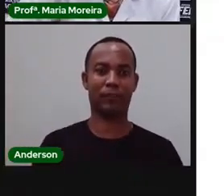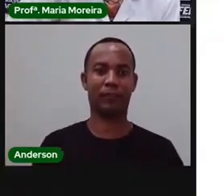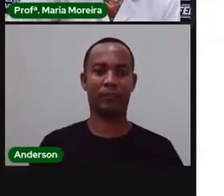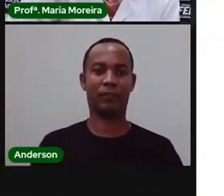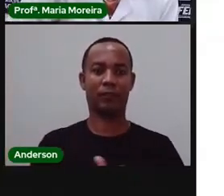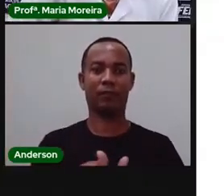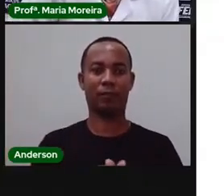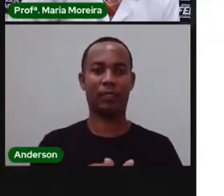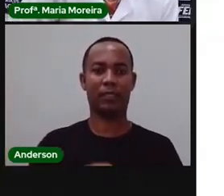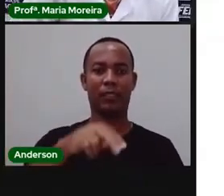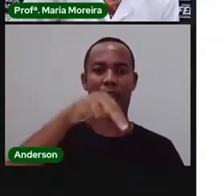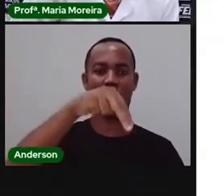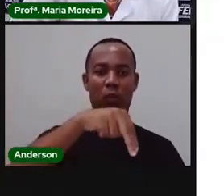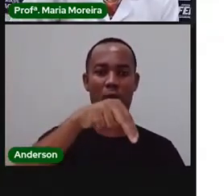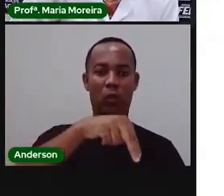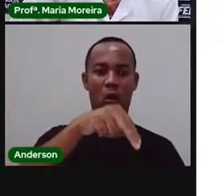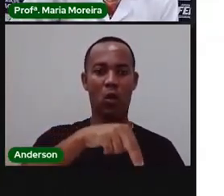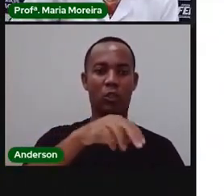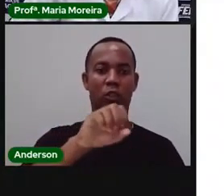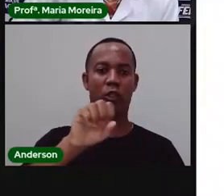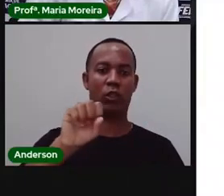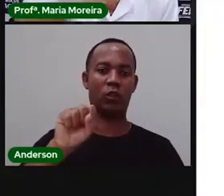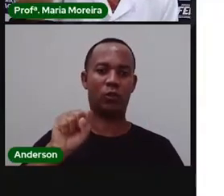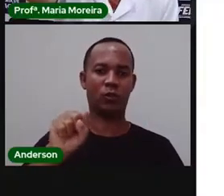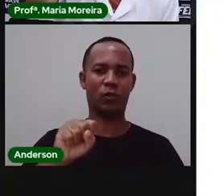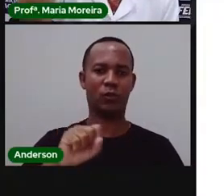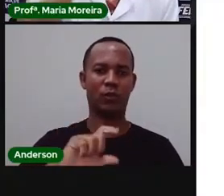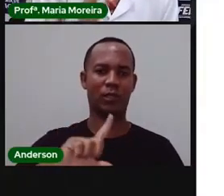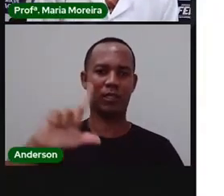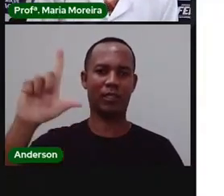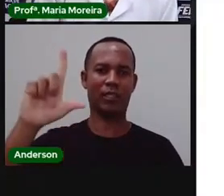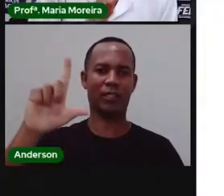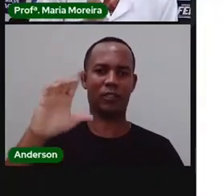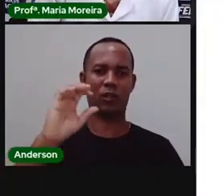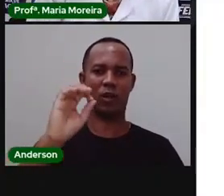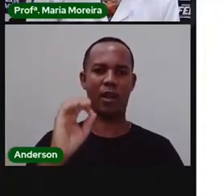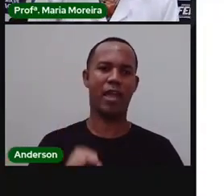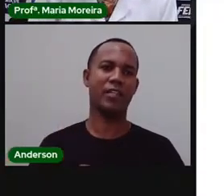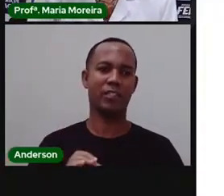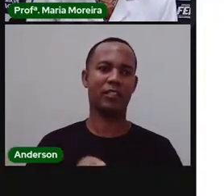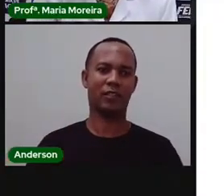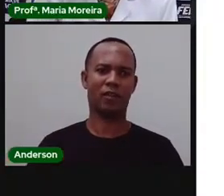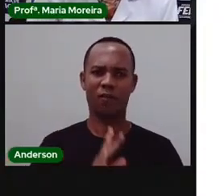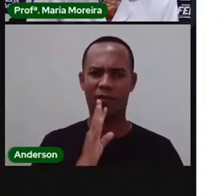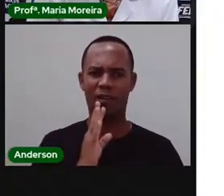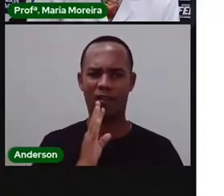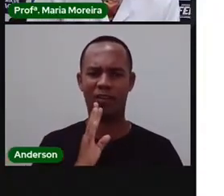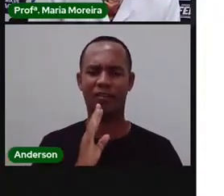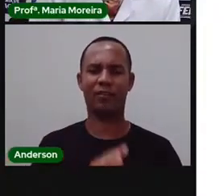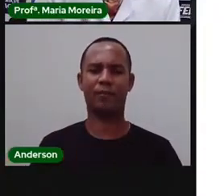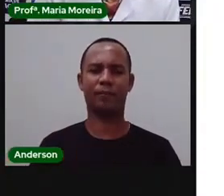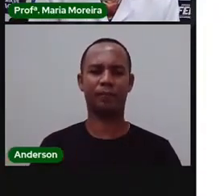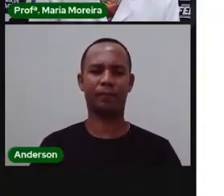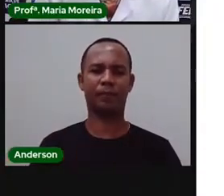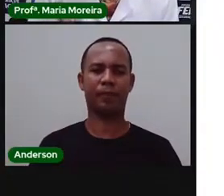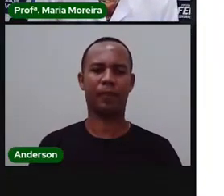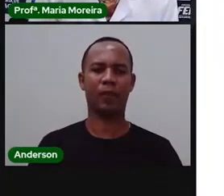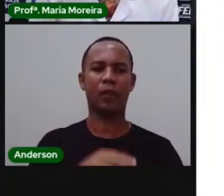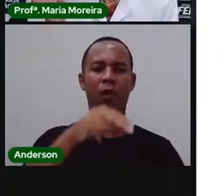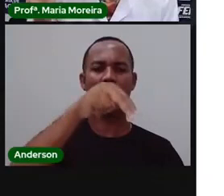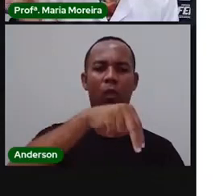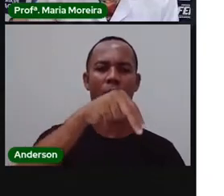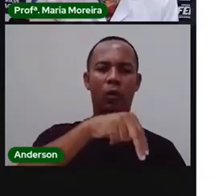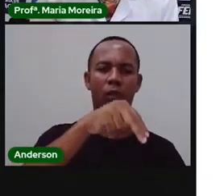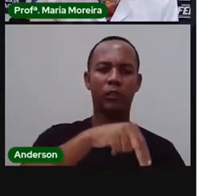Norte. Quem já ouviu falar de Norte, Sul, Leste e Oeste? Norte, Sul, Leste e Oeste. Ao Norte,